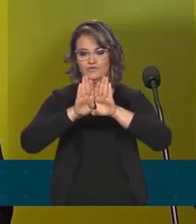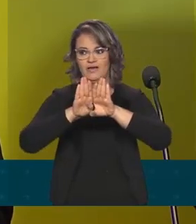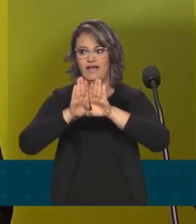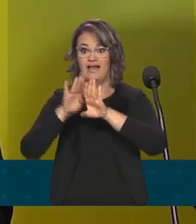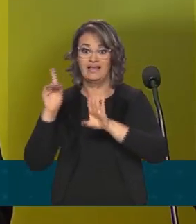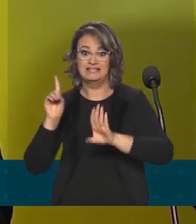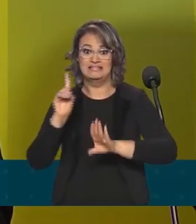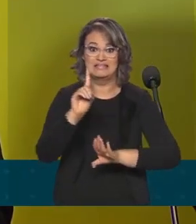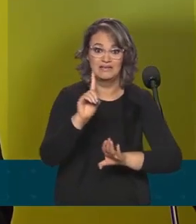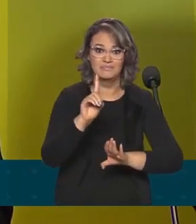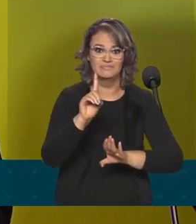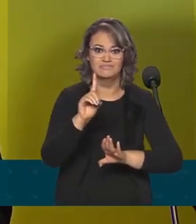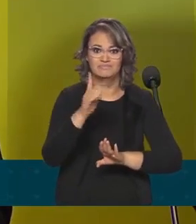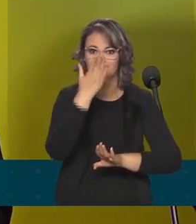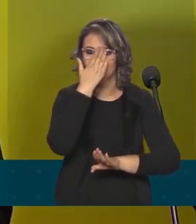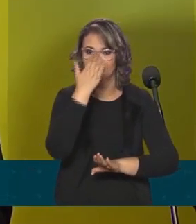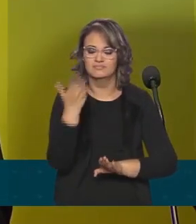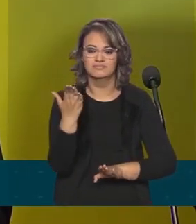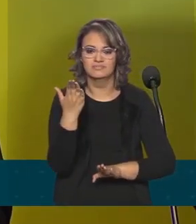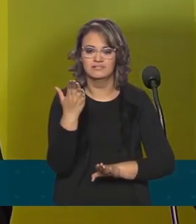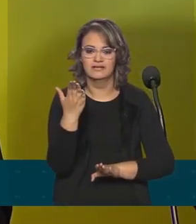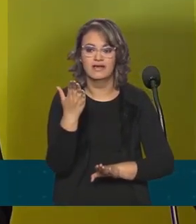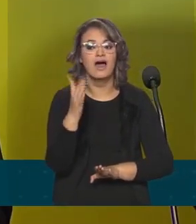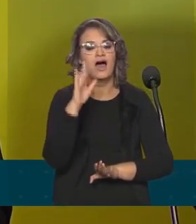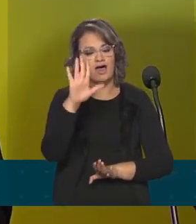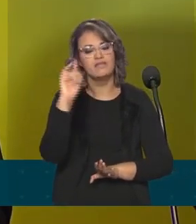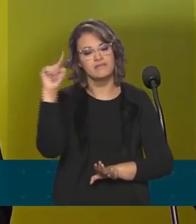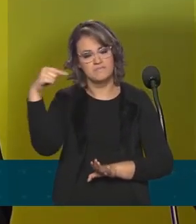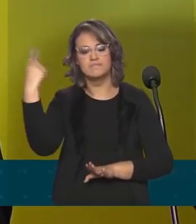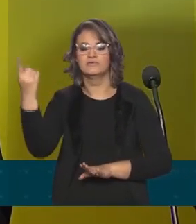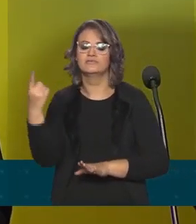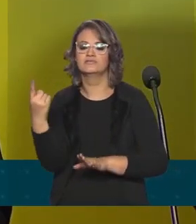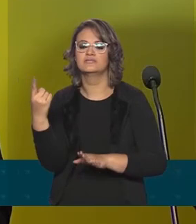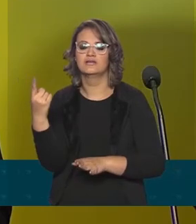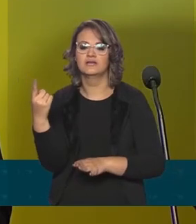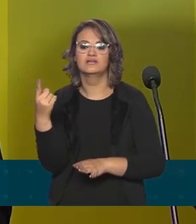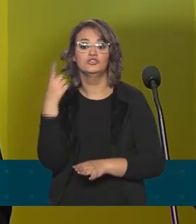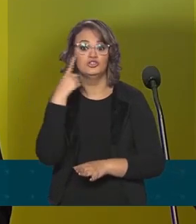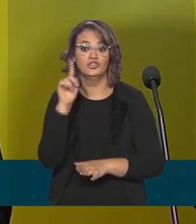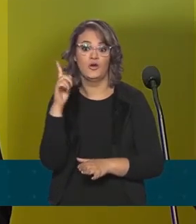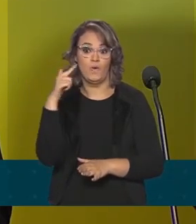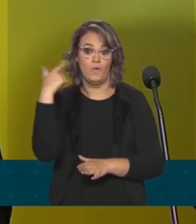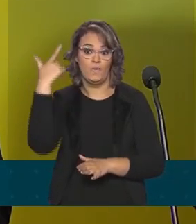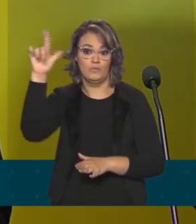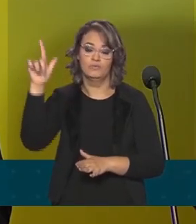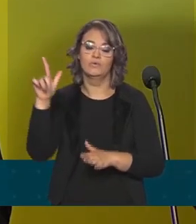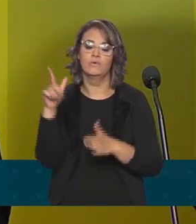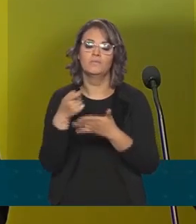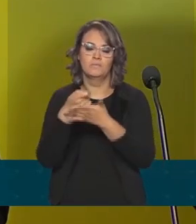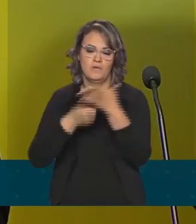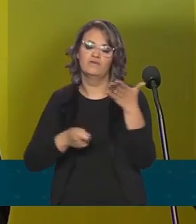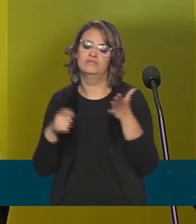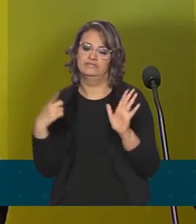tinham três laboratórios, Camilo, que também os candidatos já